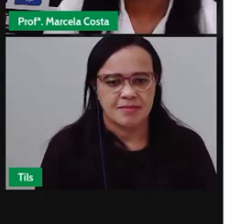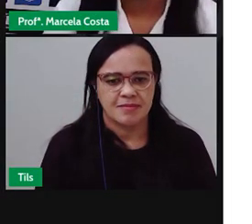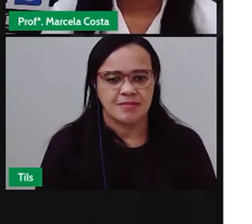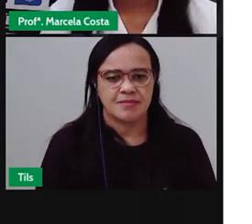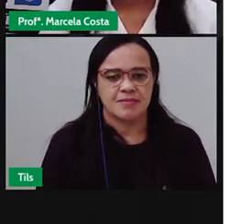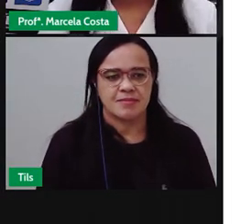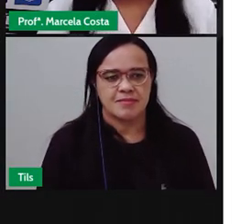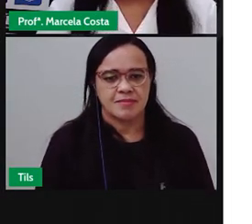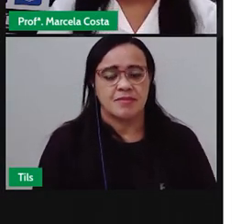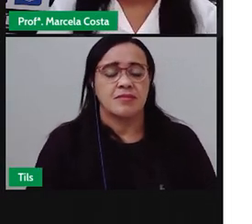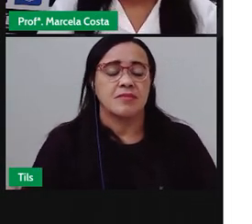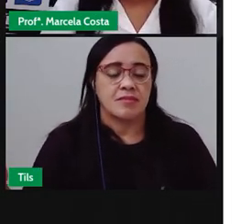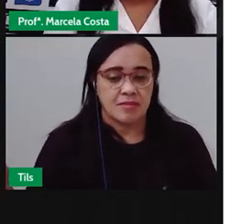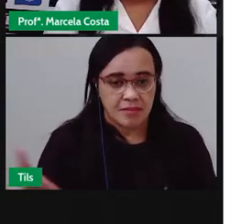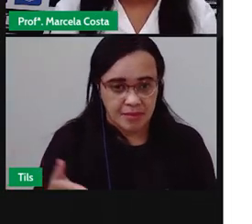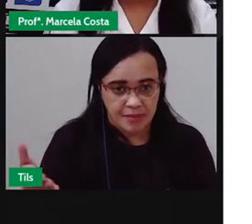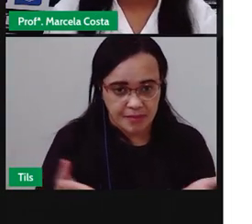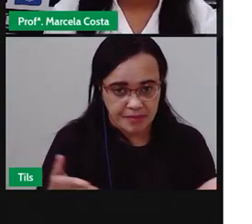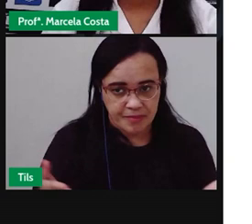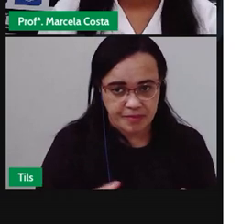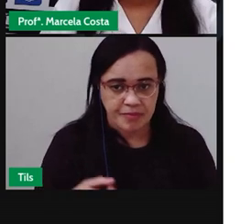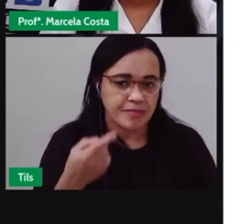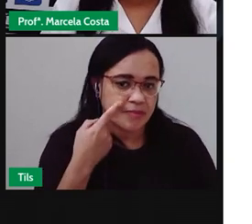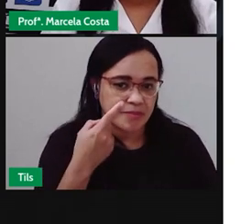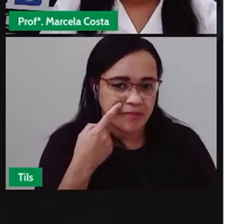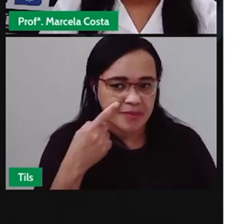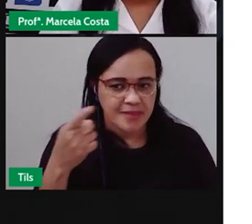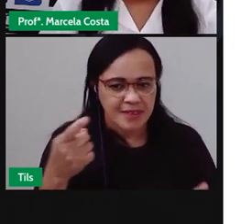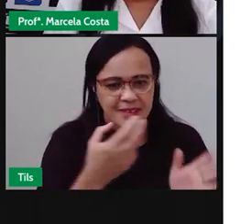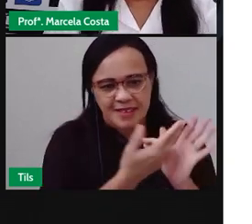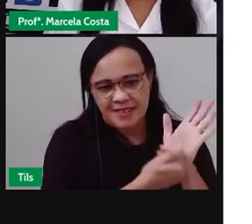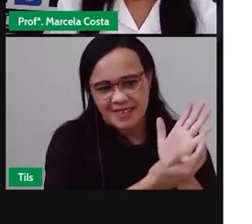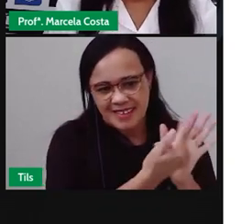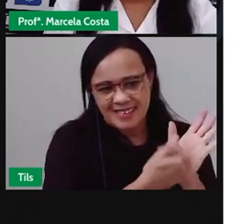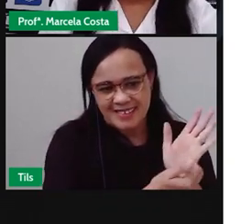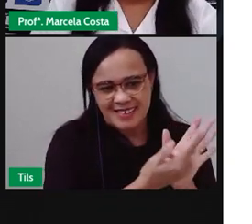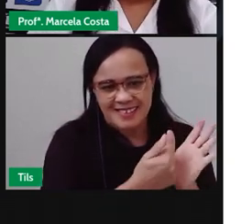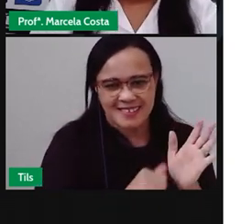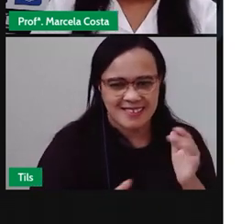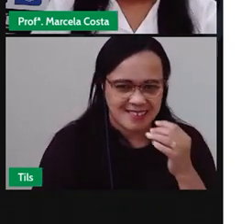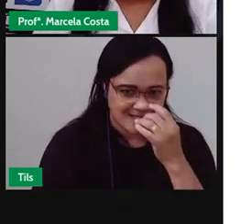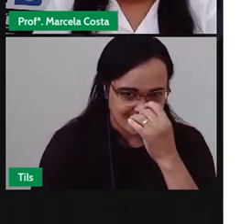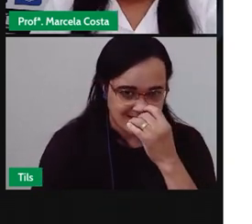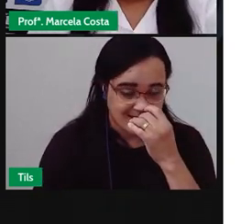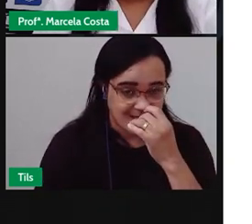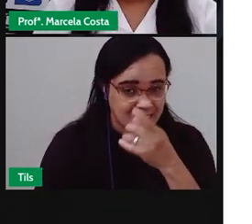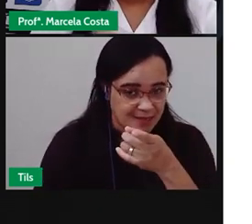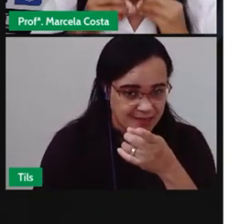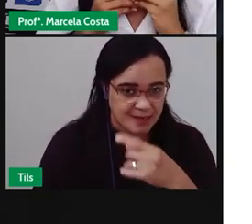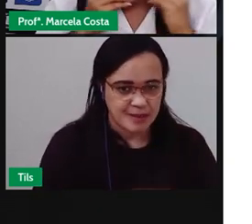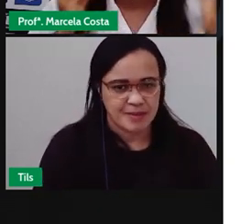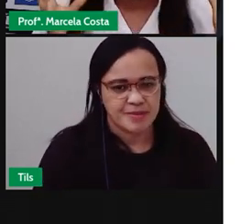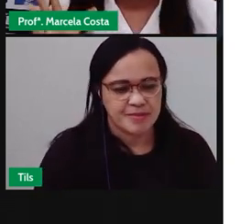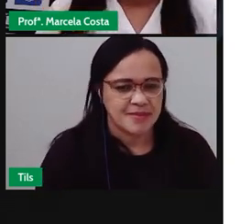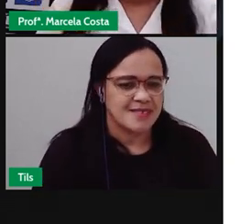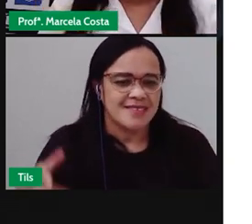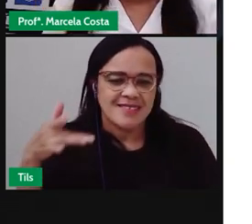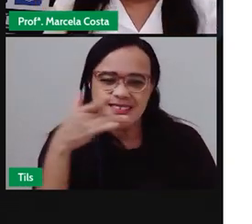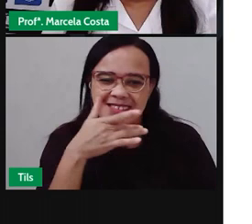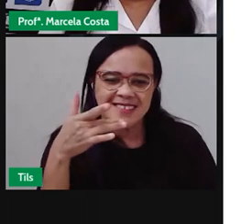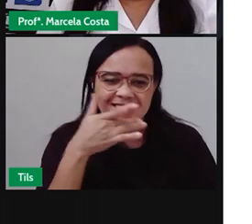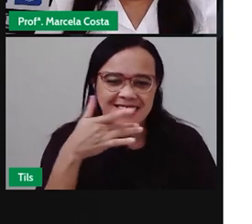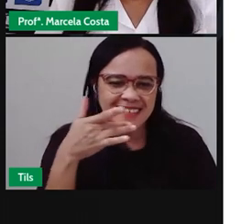Agora Crianças Olha essa outra imagem Aqui Dessa Gostosura